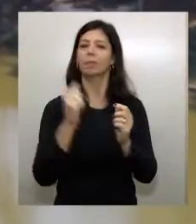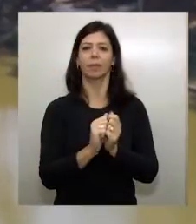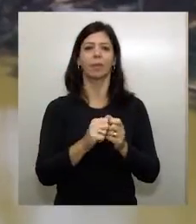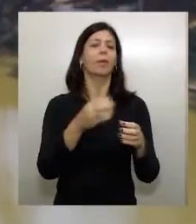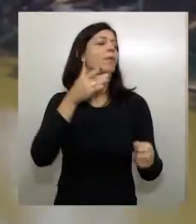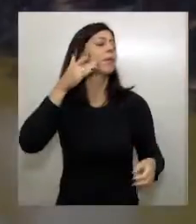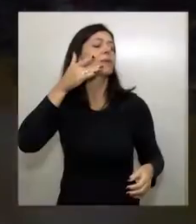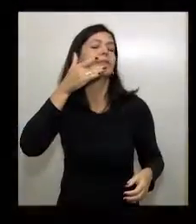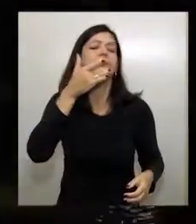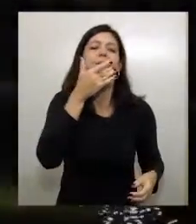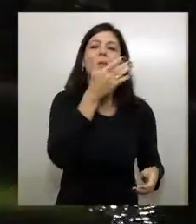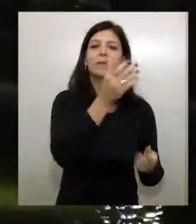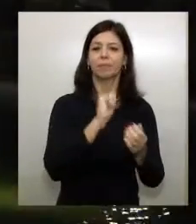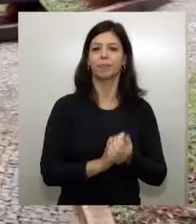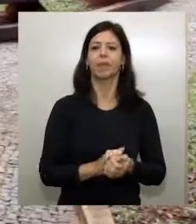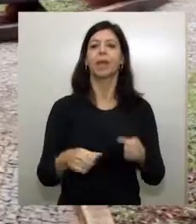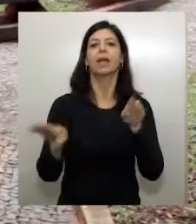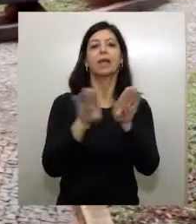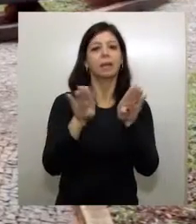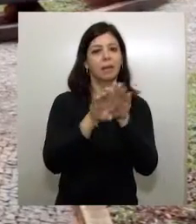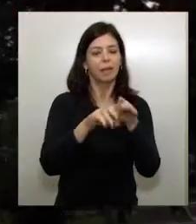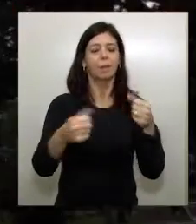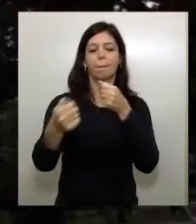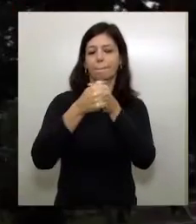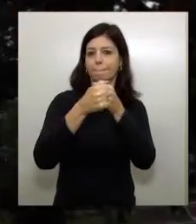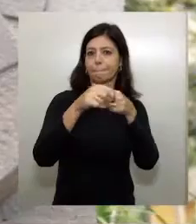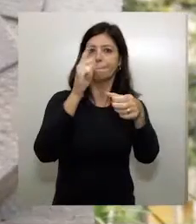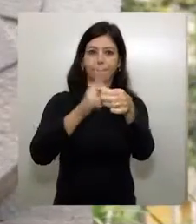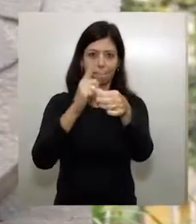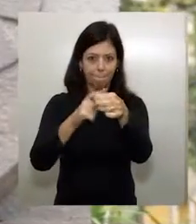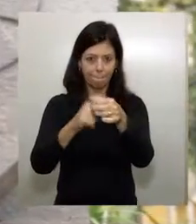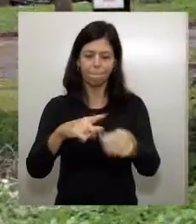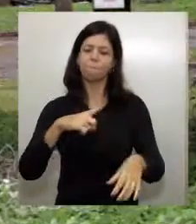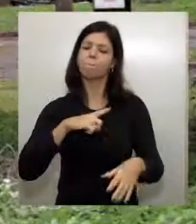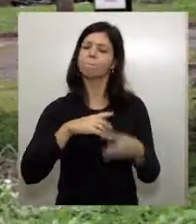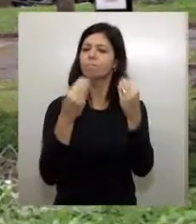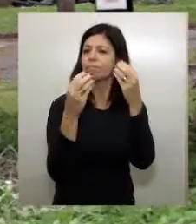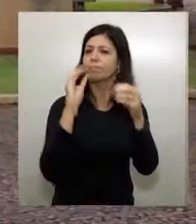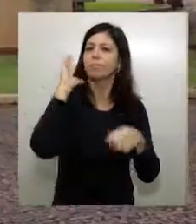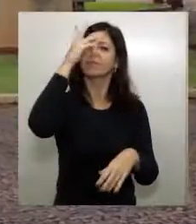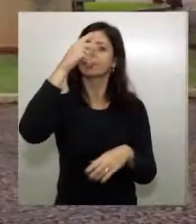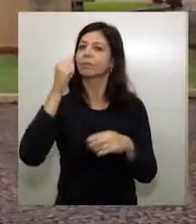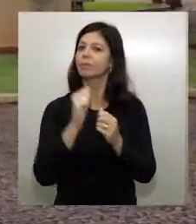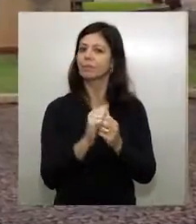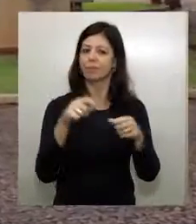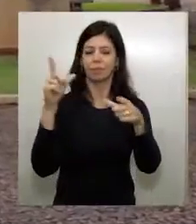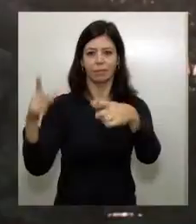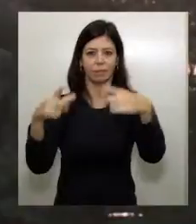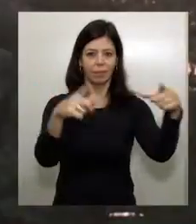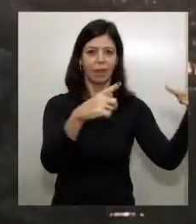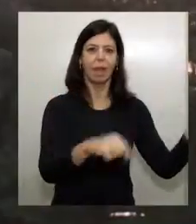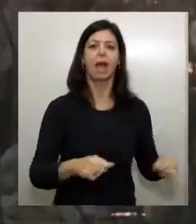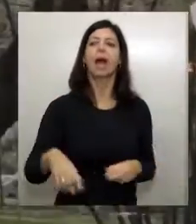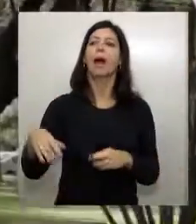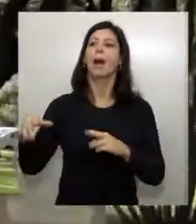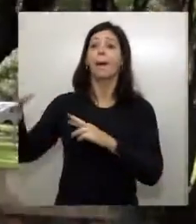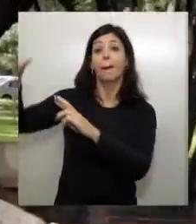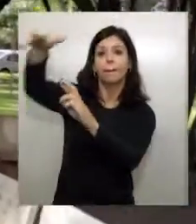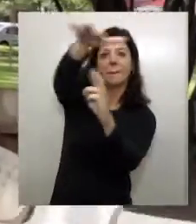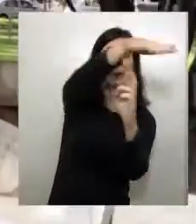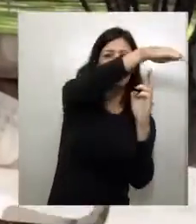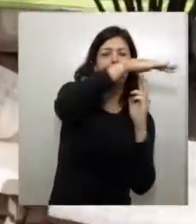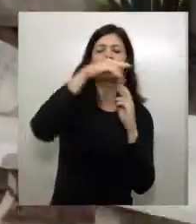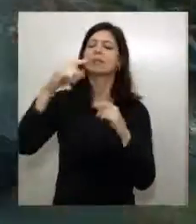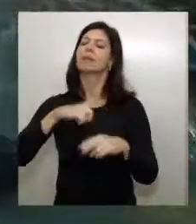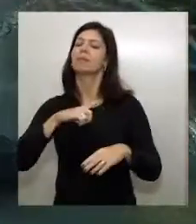belíssimo. Ainda na região central de Araras, ficam belíssimos locais históricos. Na linda Praça